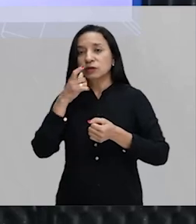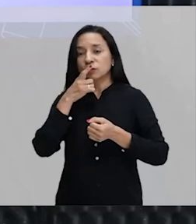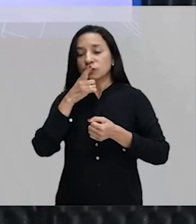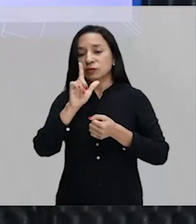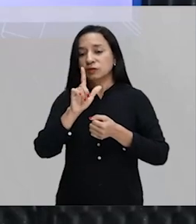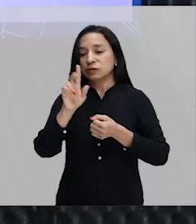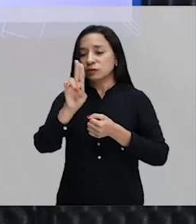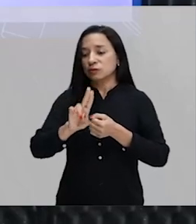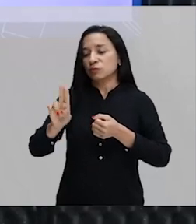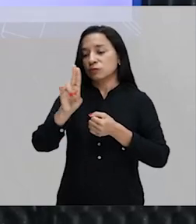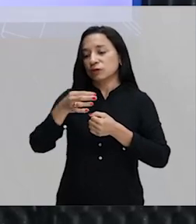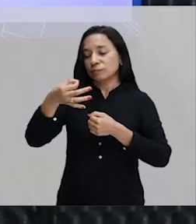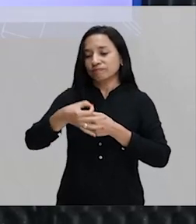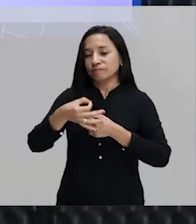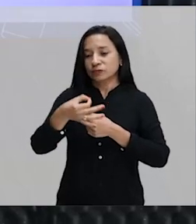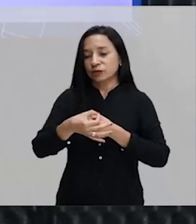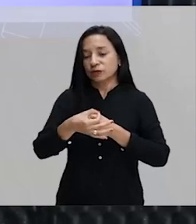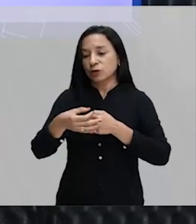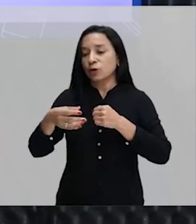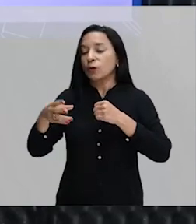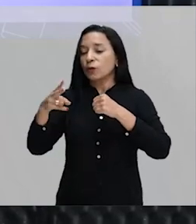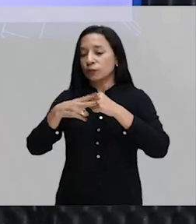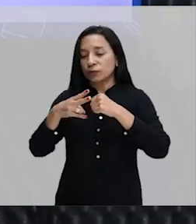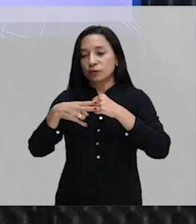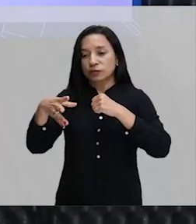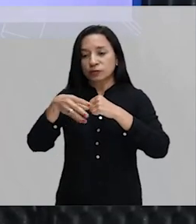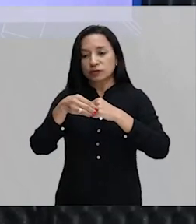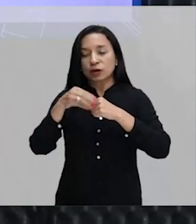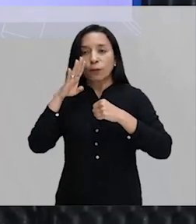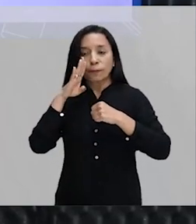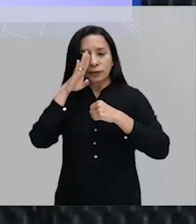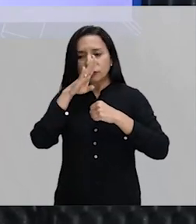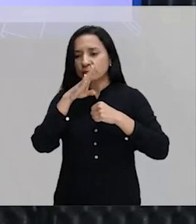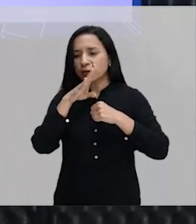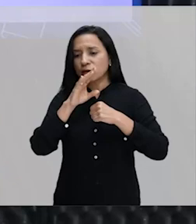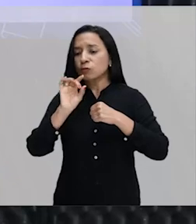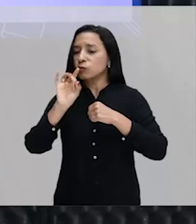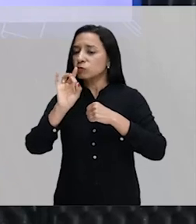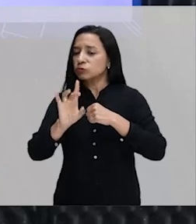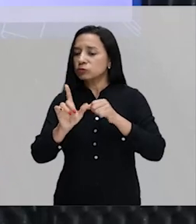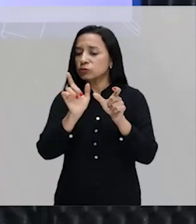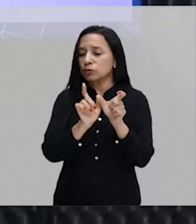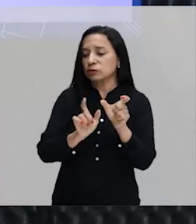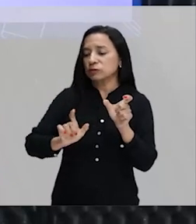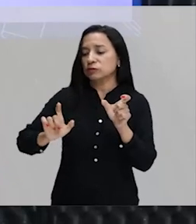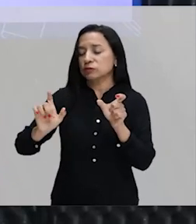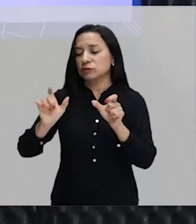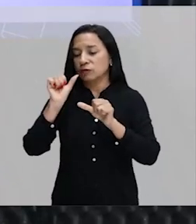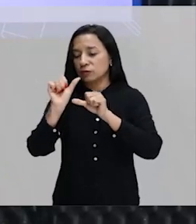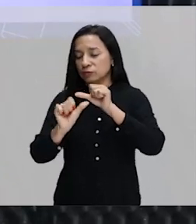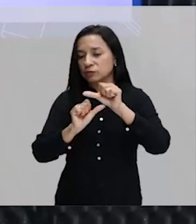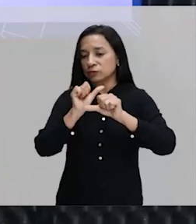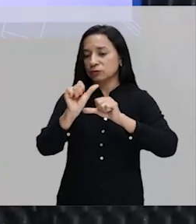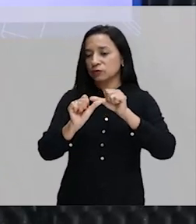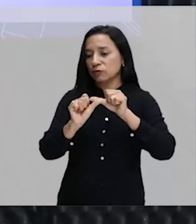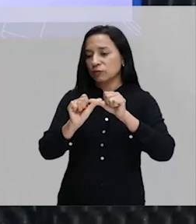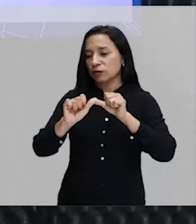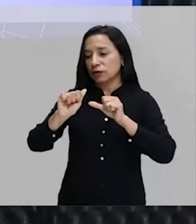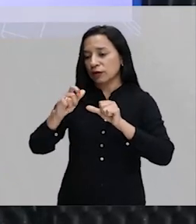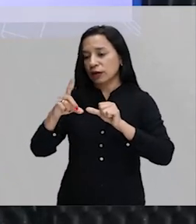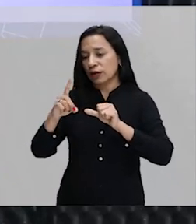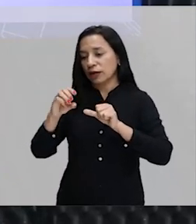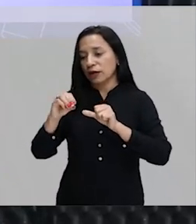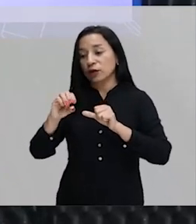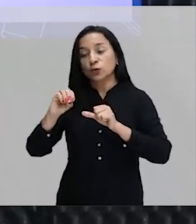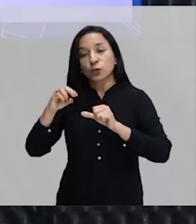corretamente o verbo auxiliar o verbo principal basta jogar ele para o participio que termina ado ou